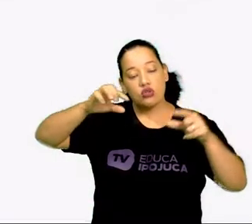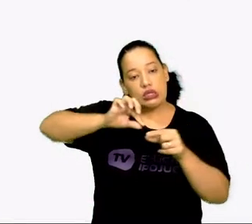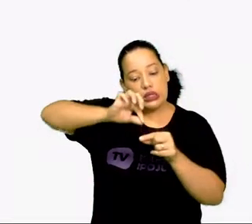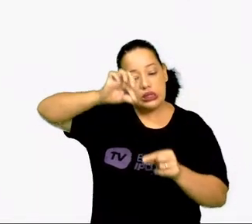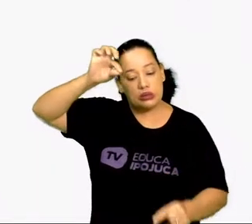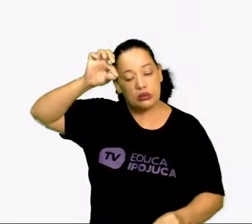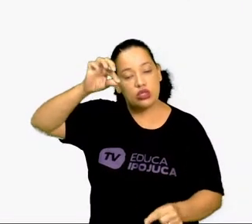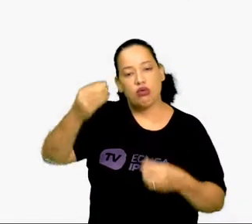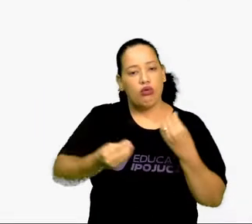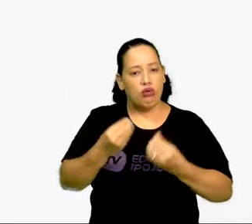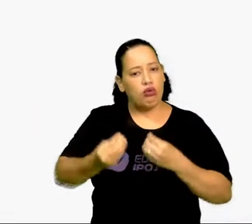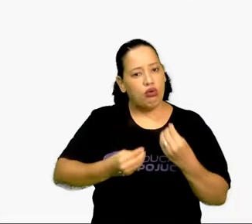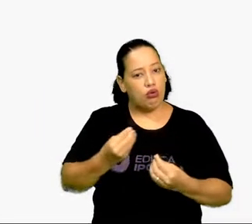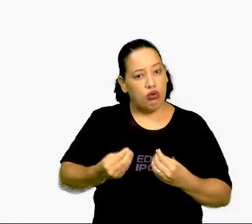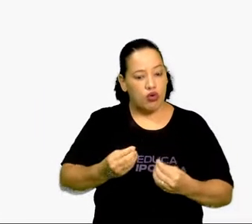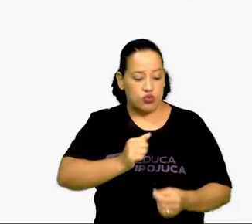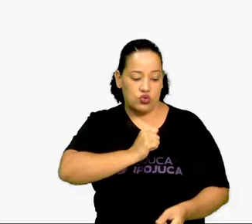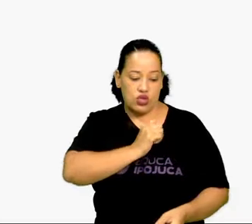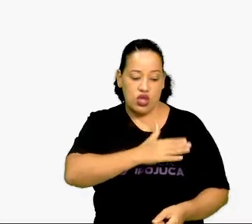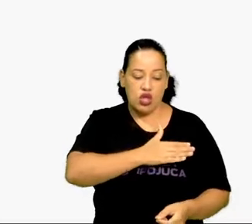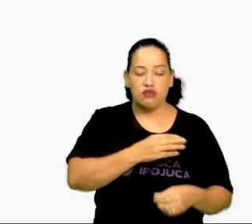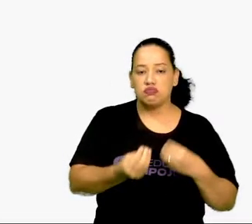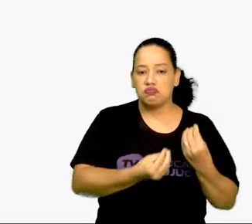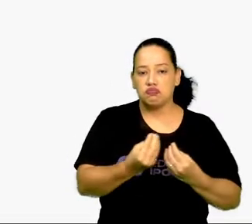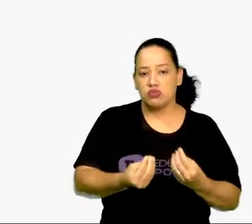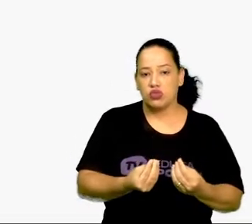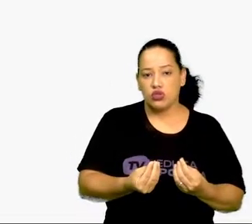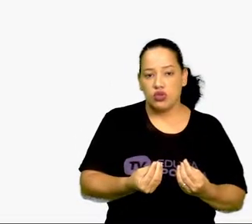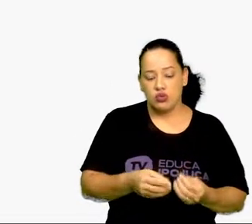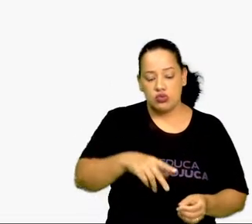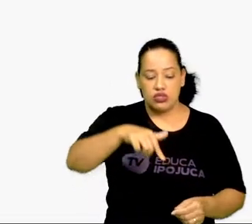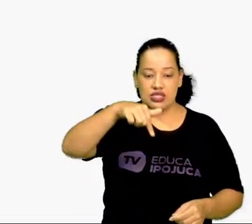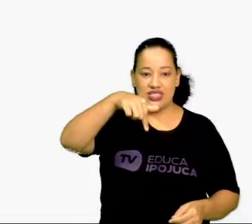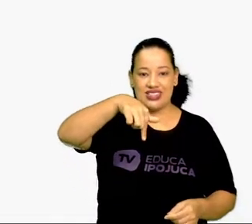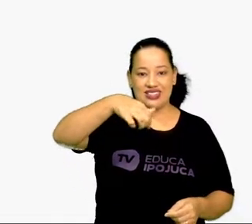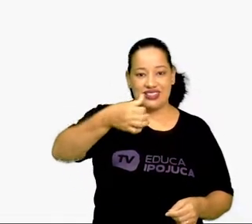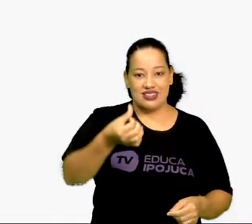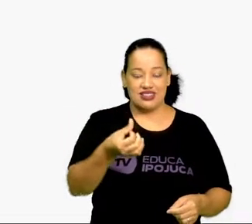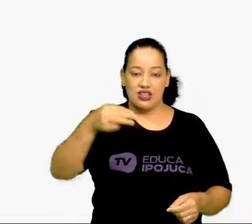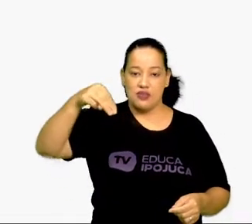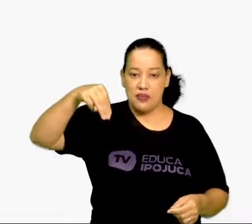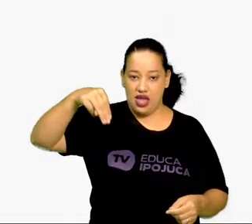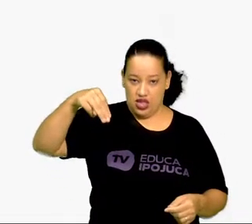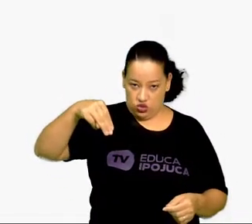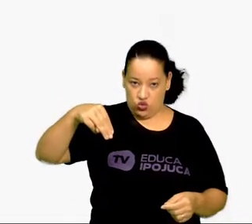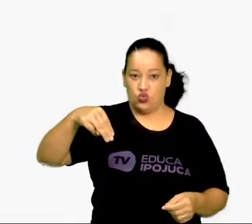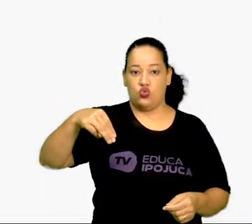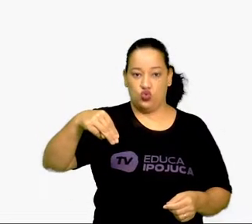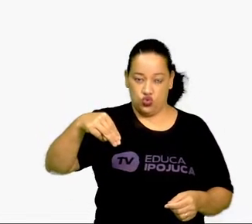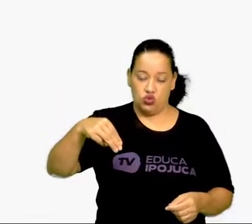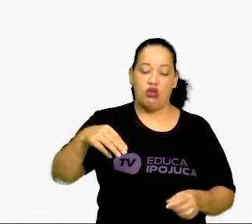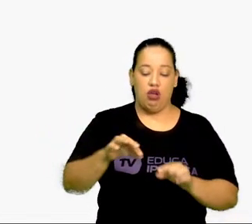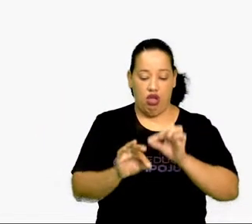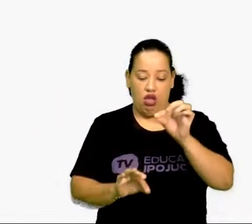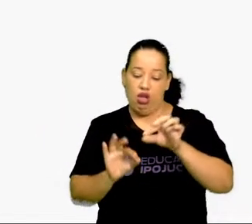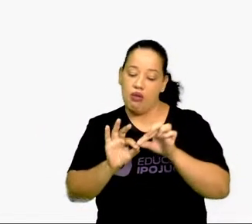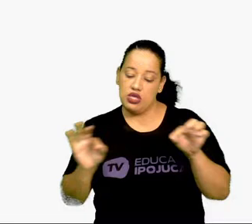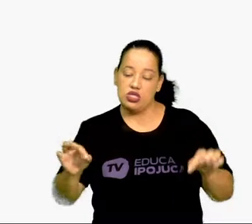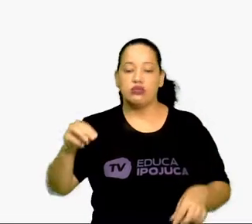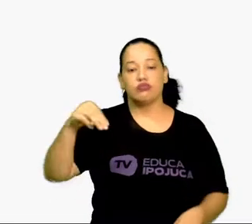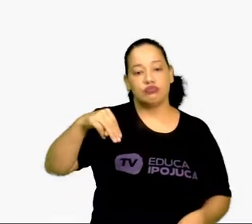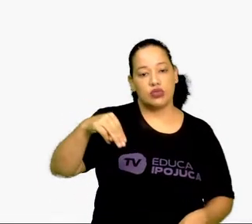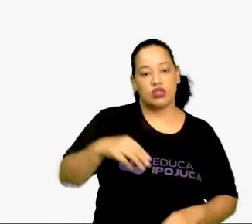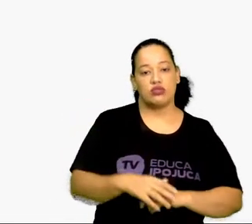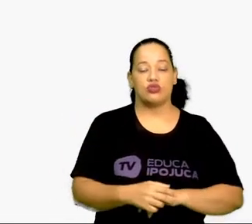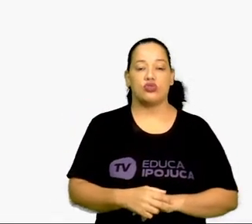Ipujuca, do IFPE, foi de 76 metros. Metros para a unidade de medida. Vamos ver outro